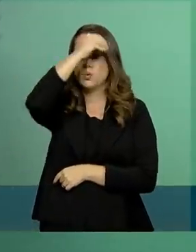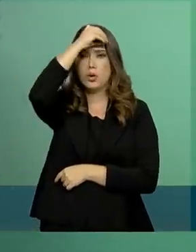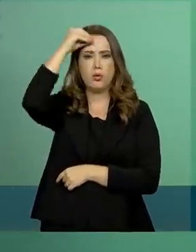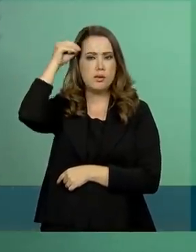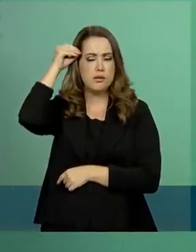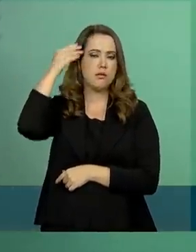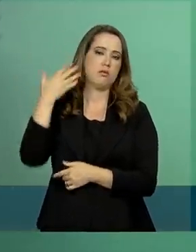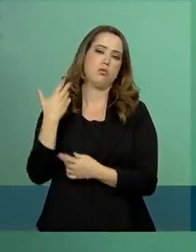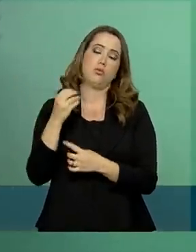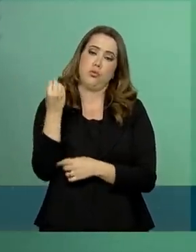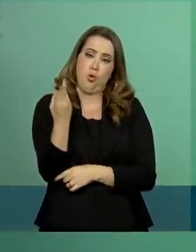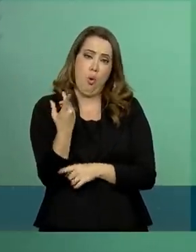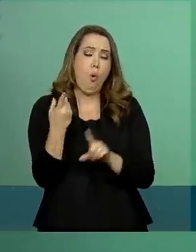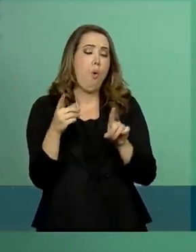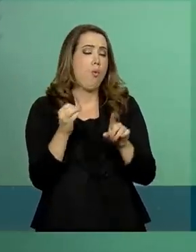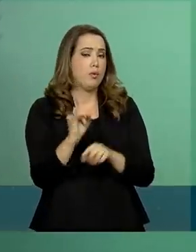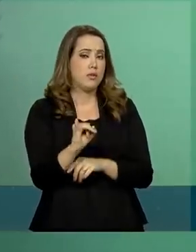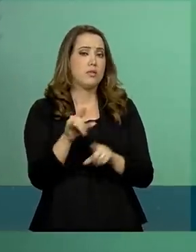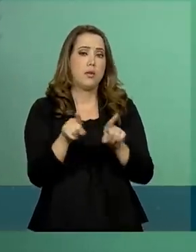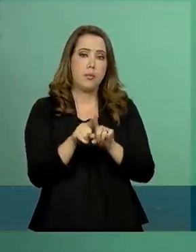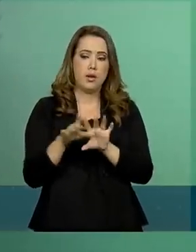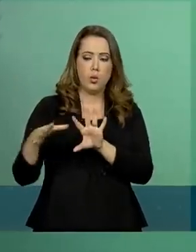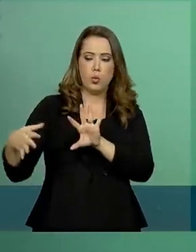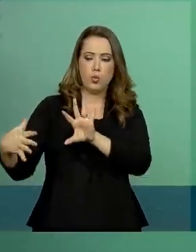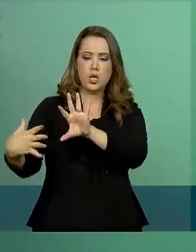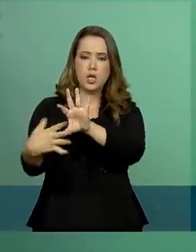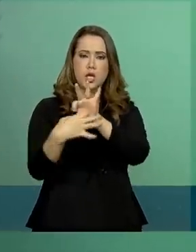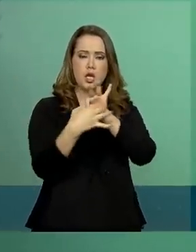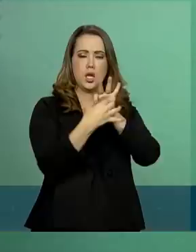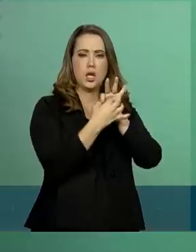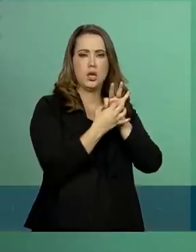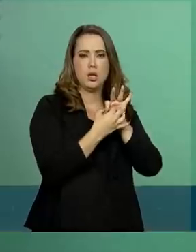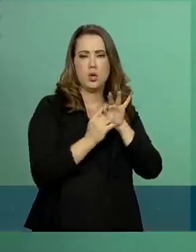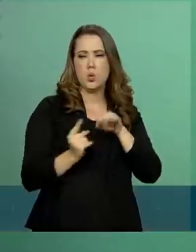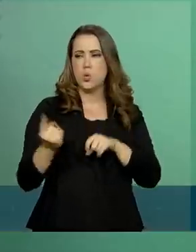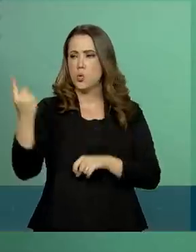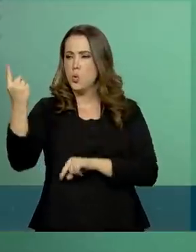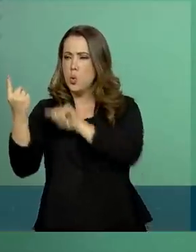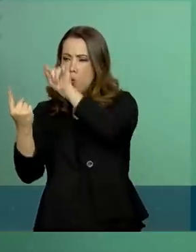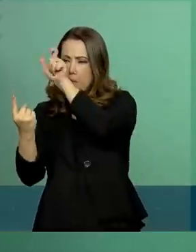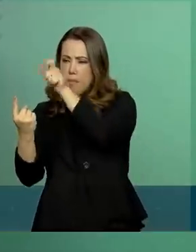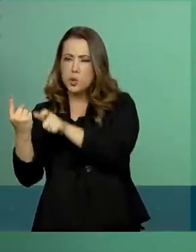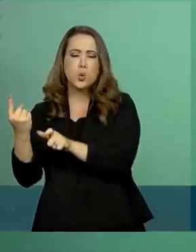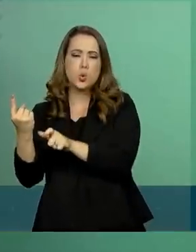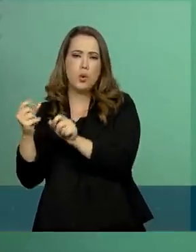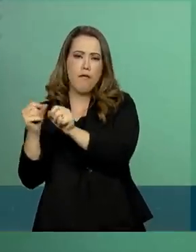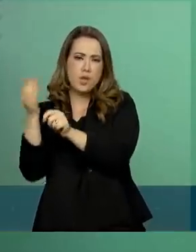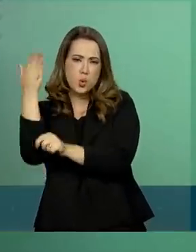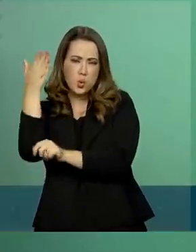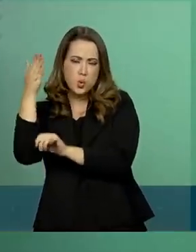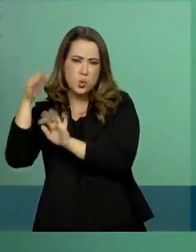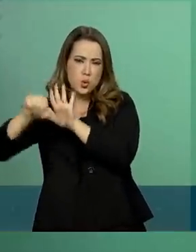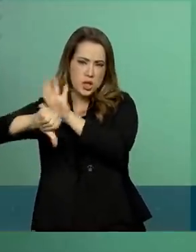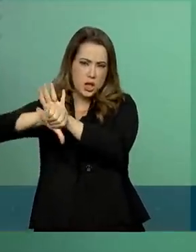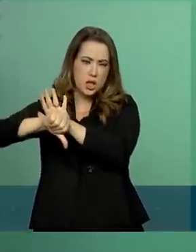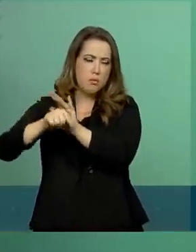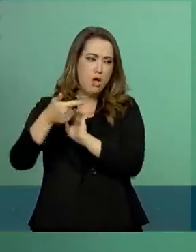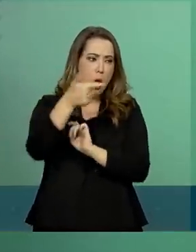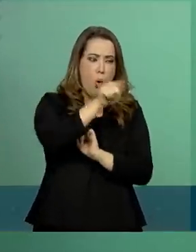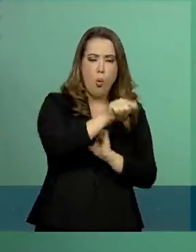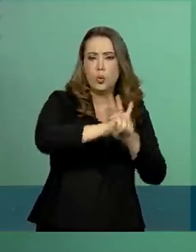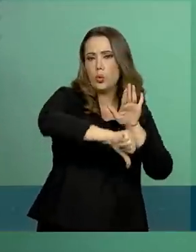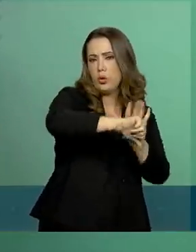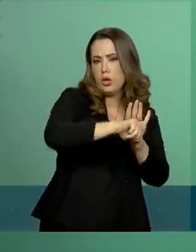suspeito ou ainda interligar um determinado caso com outras investigações das demais esferas